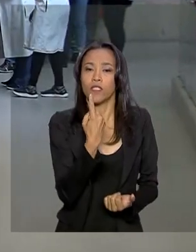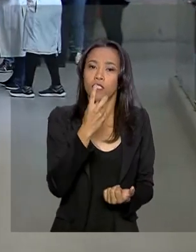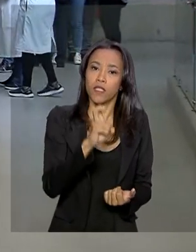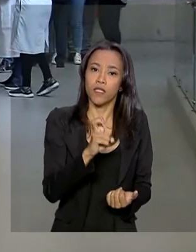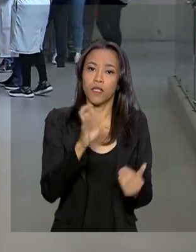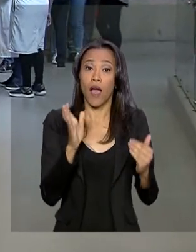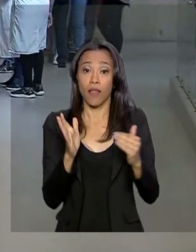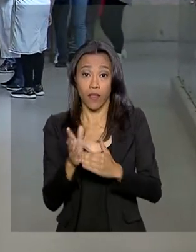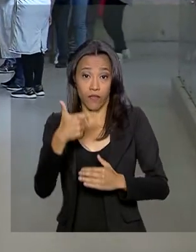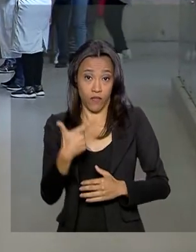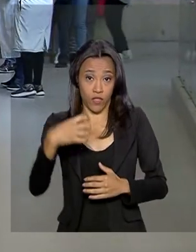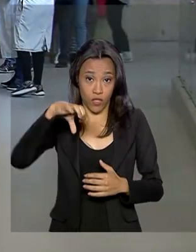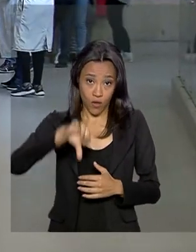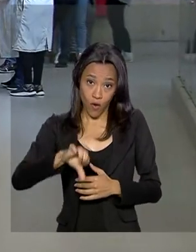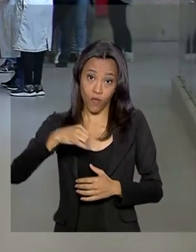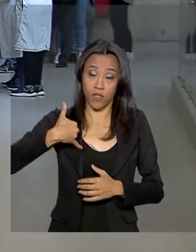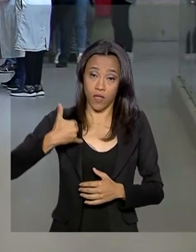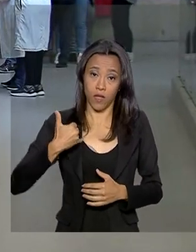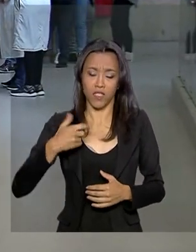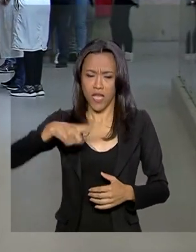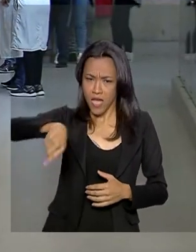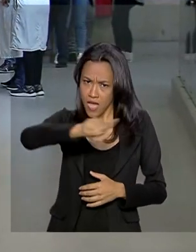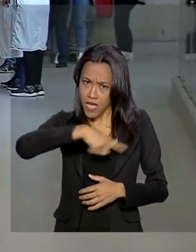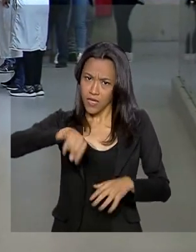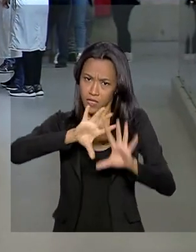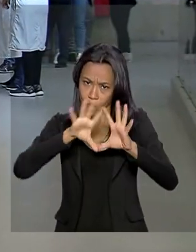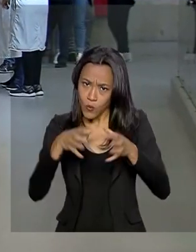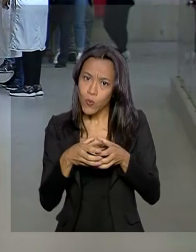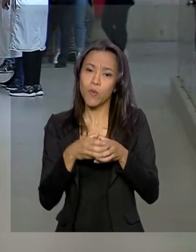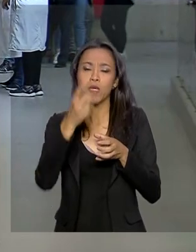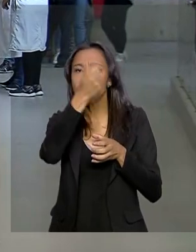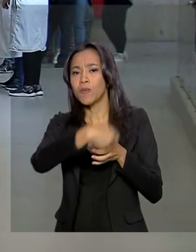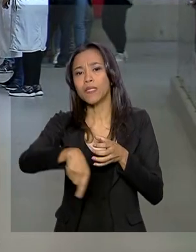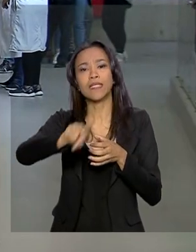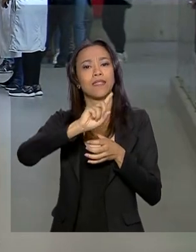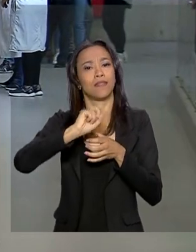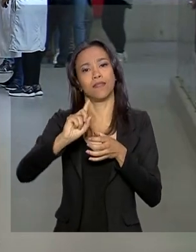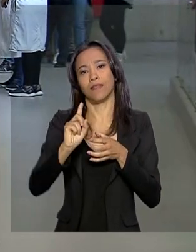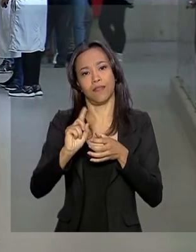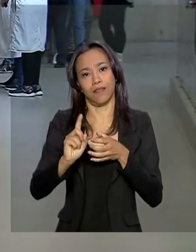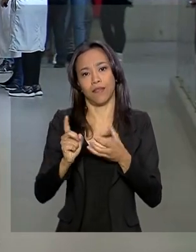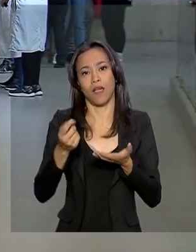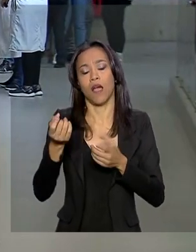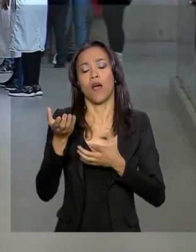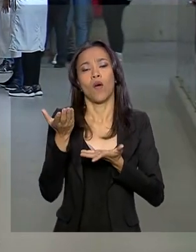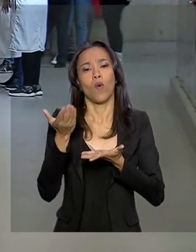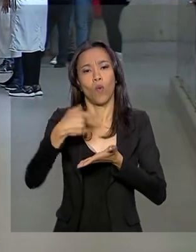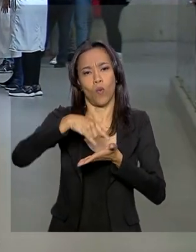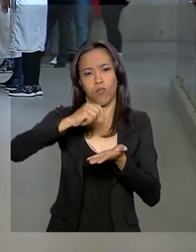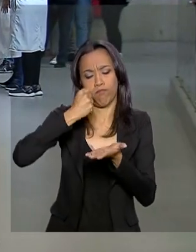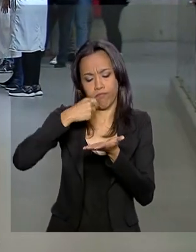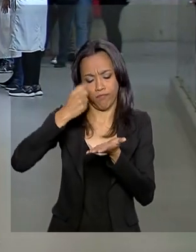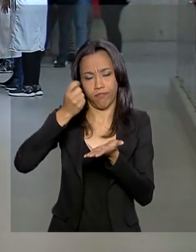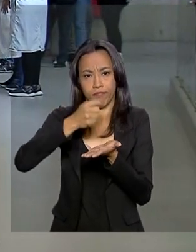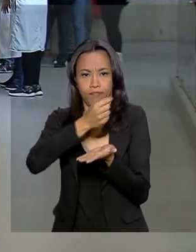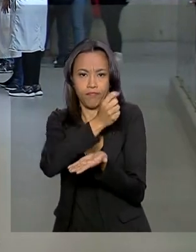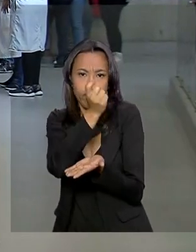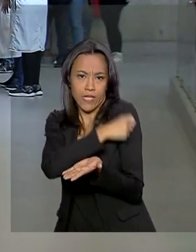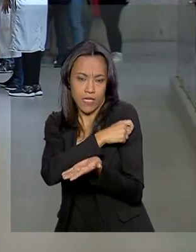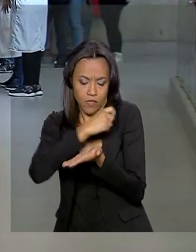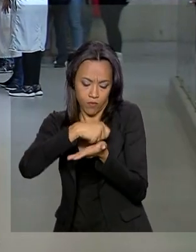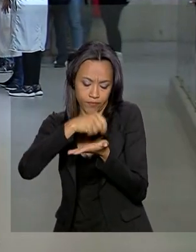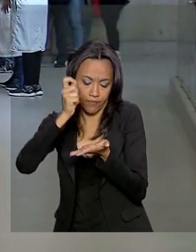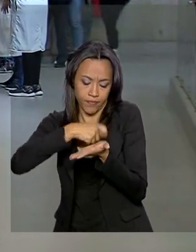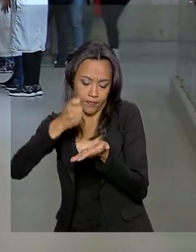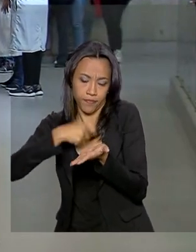29 anos de idade. Para esse público, não é preciso apresentar a carteira de vacinação. Para as demais idades, a